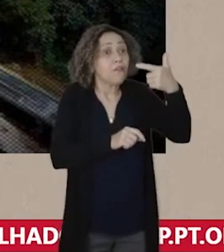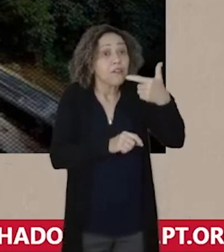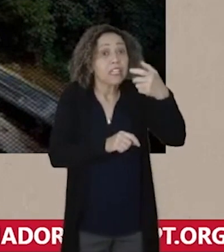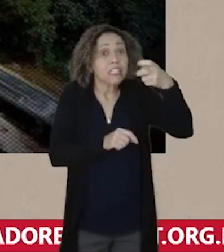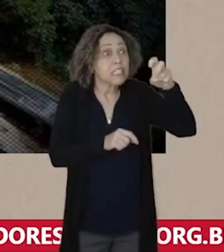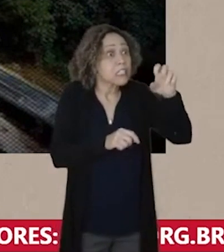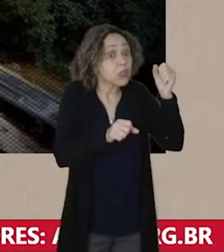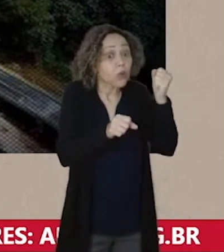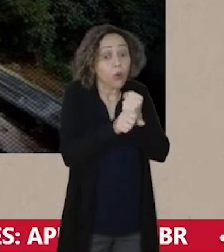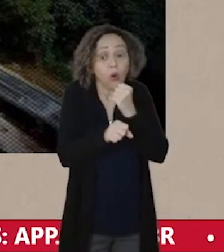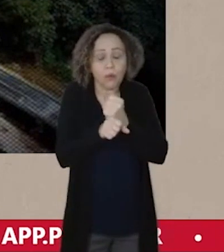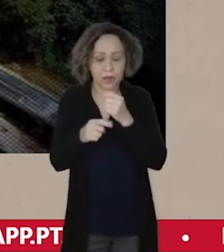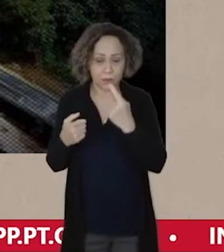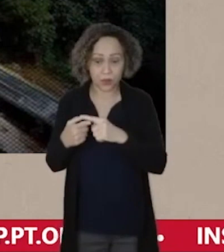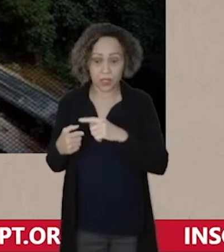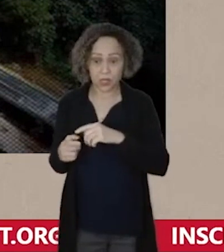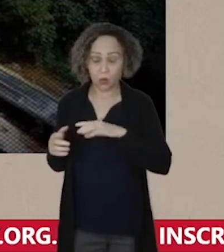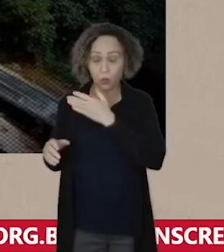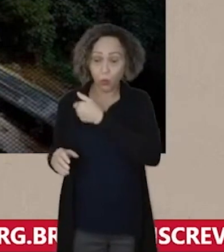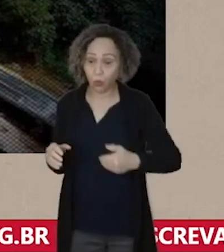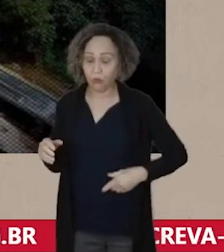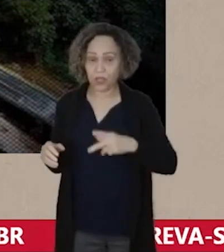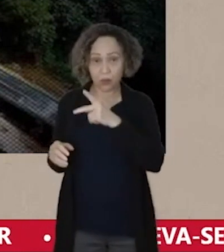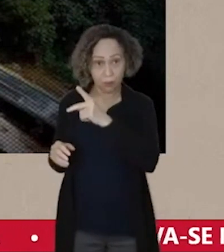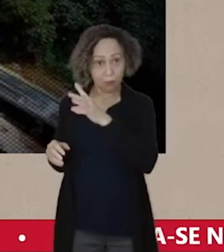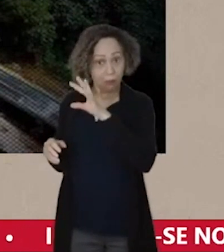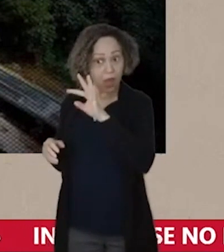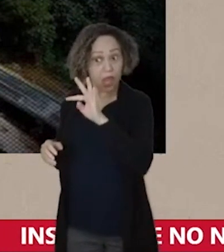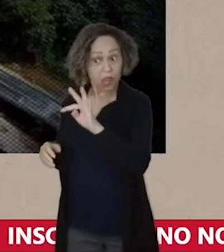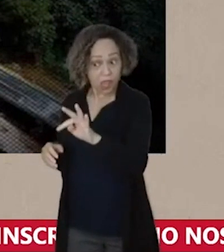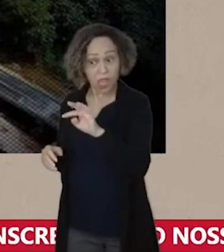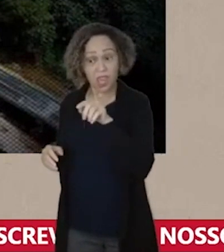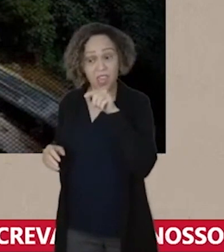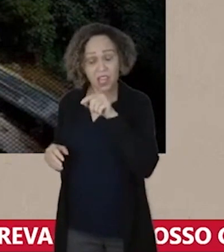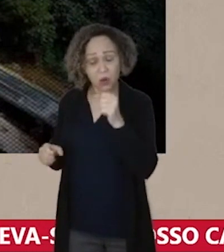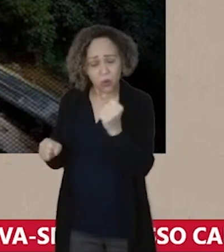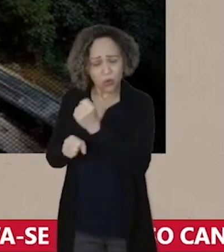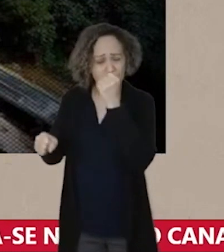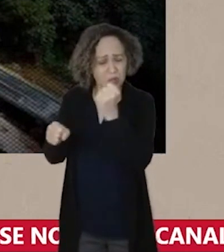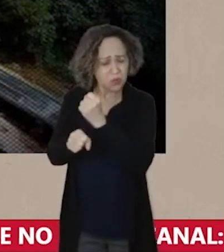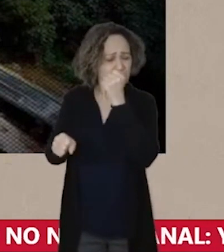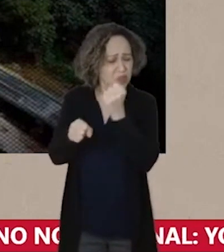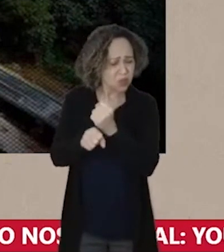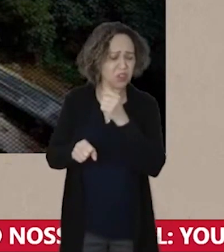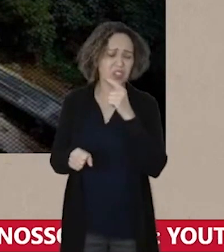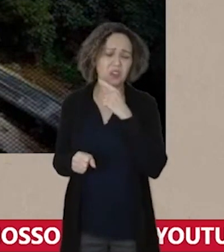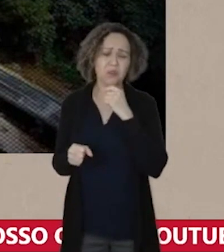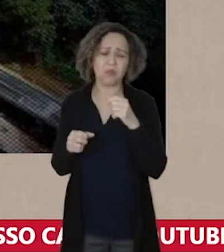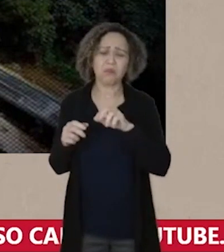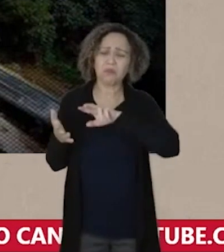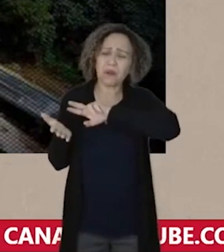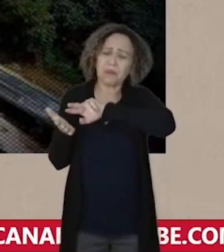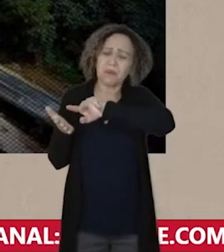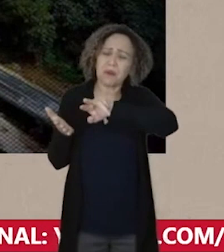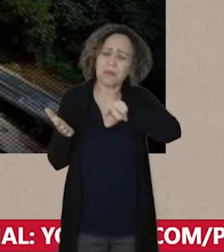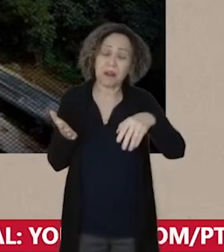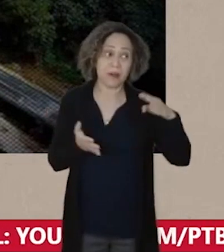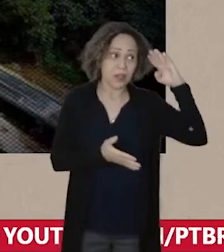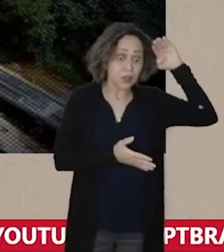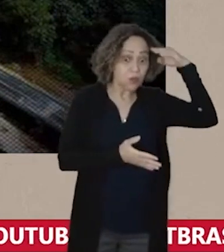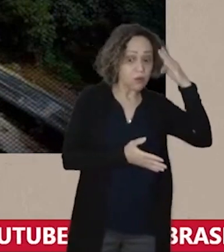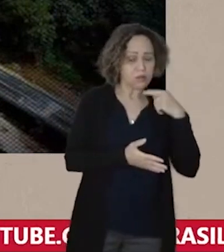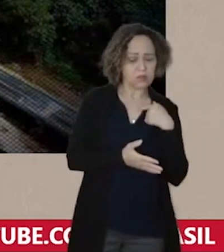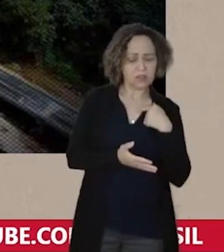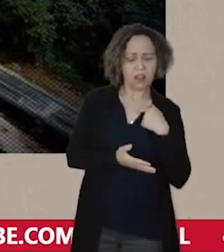um selo do Bolsonaro, selo Ladrão de Obra, mais uma obra que não era minha. E tem o rosto dele e tem uma